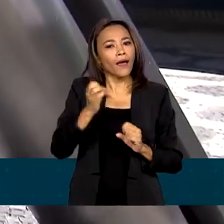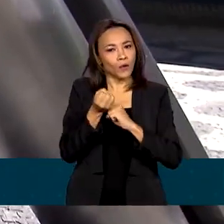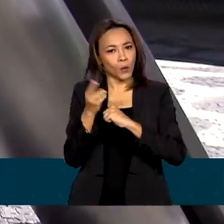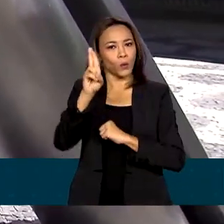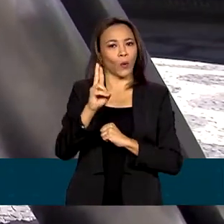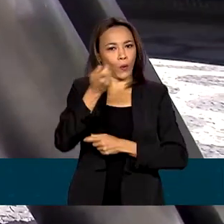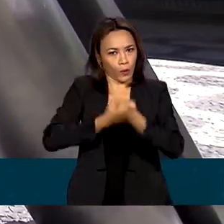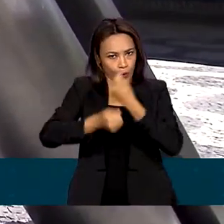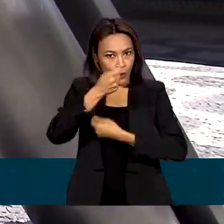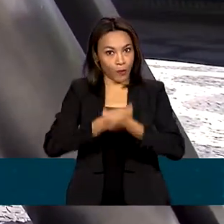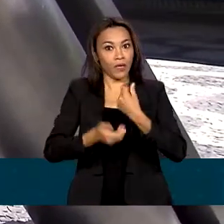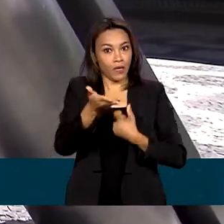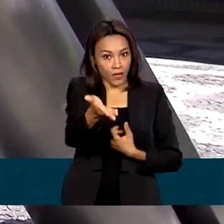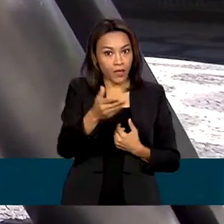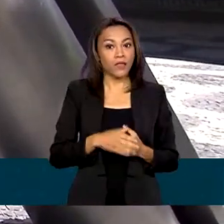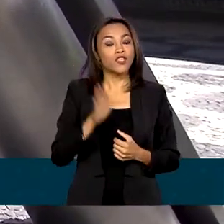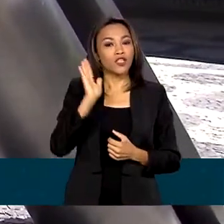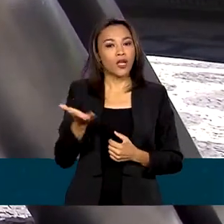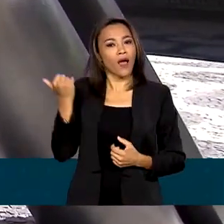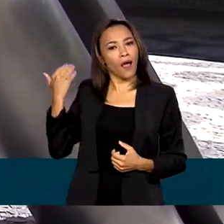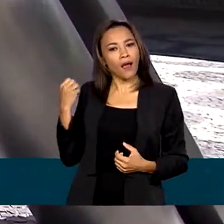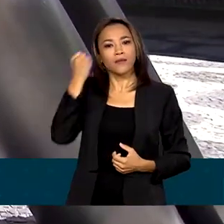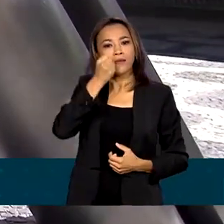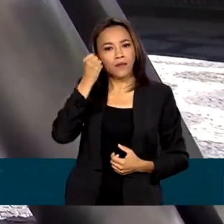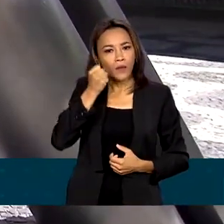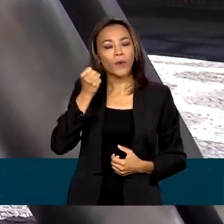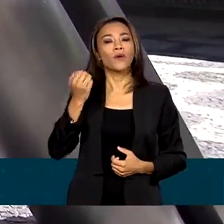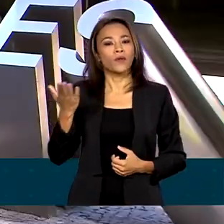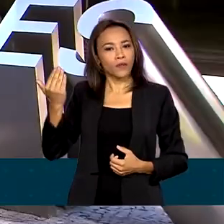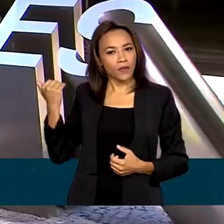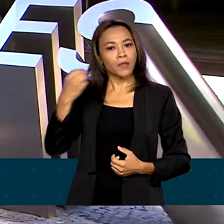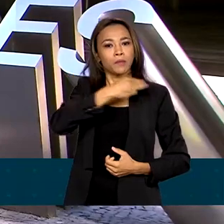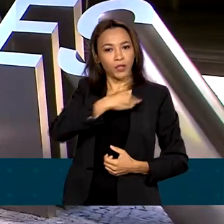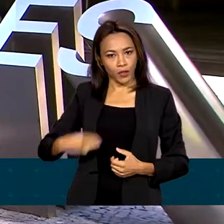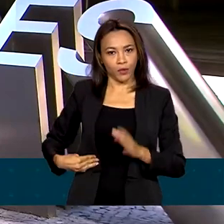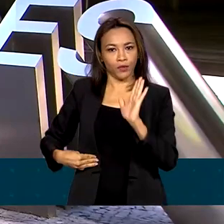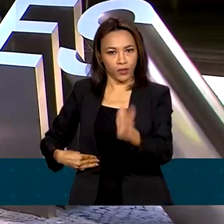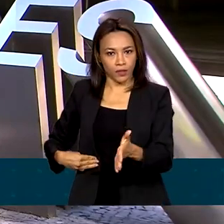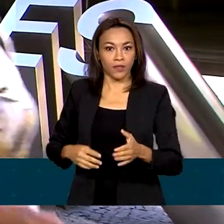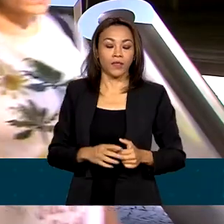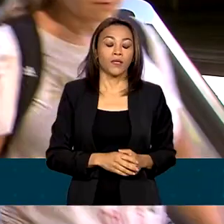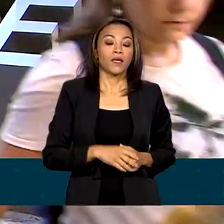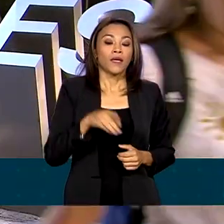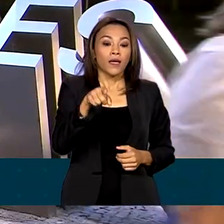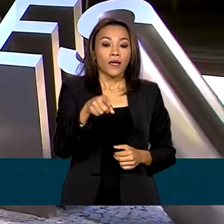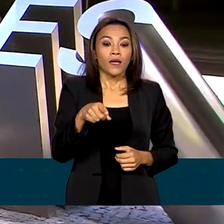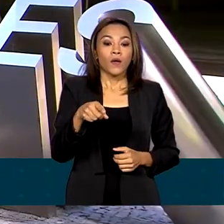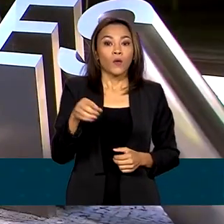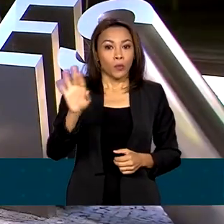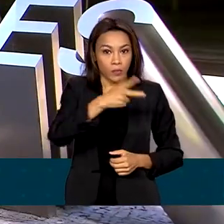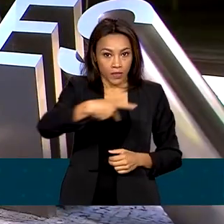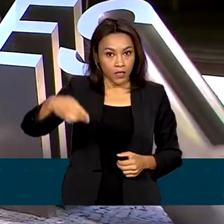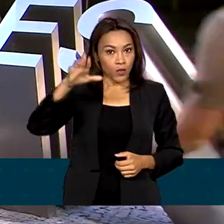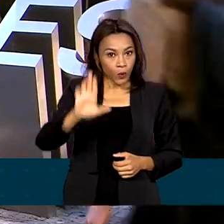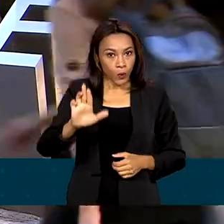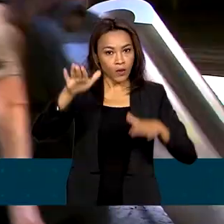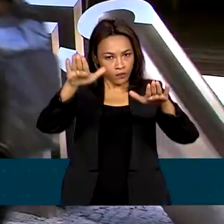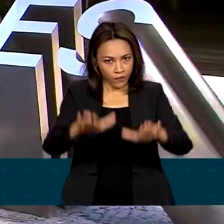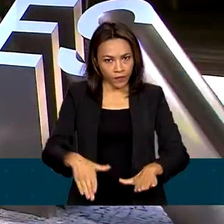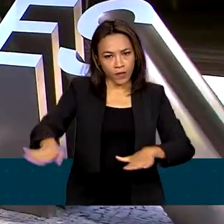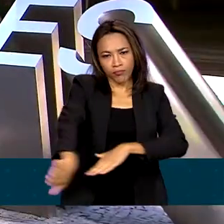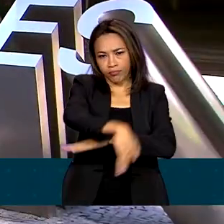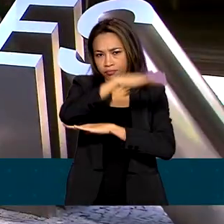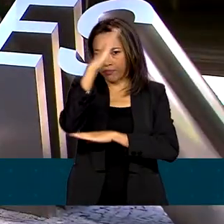foi deputado federal, senador e ministro. O presidente Lula passa o dia todo em agenda aqui na cidade do Rio de Janeiro.